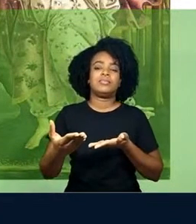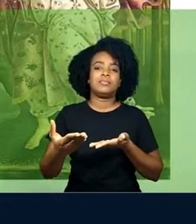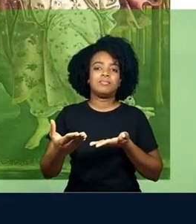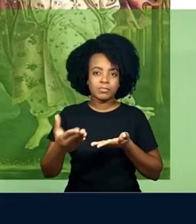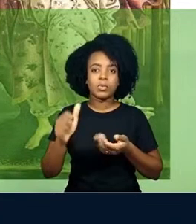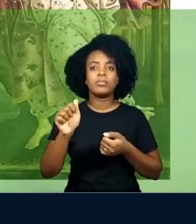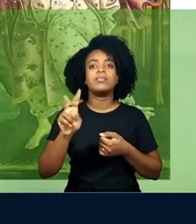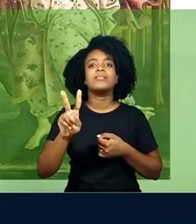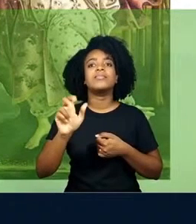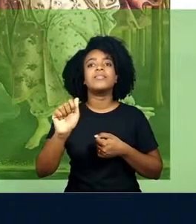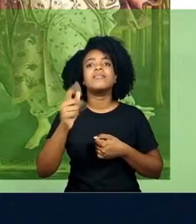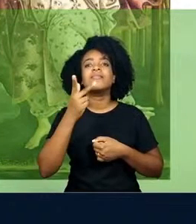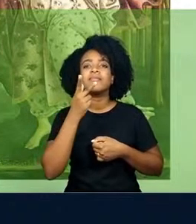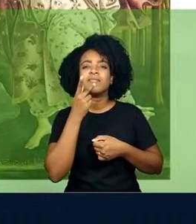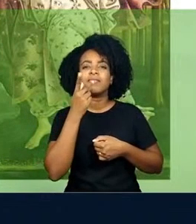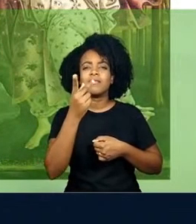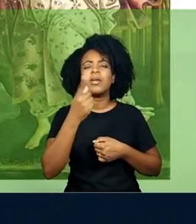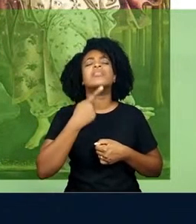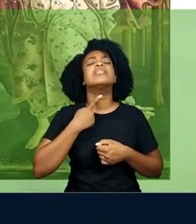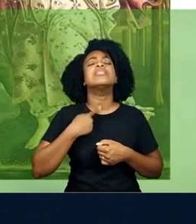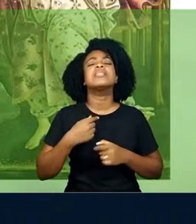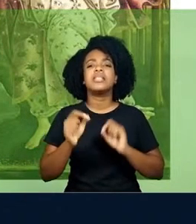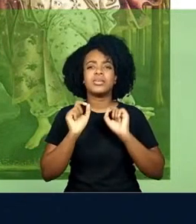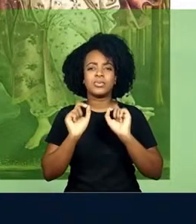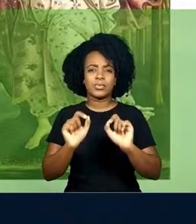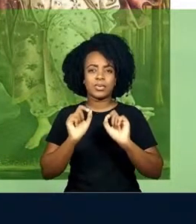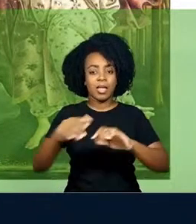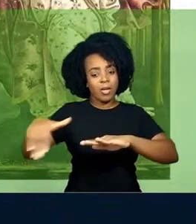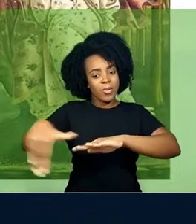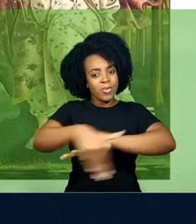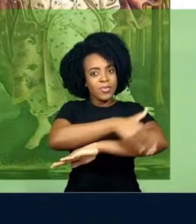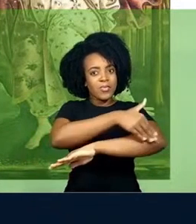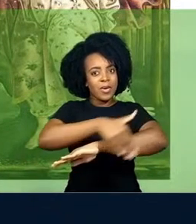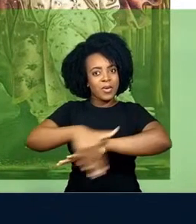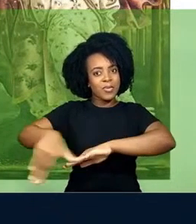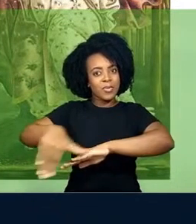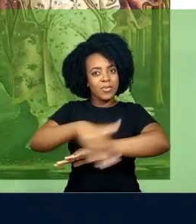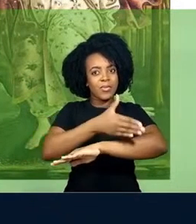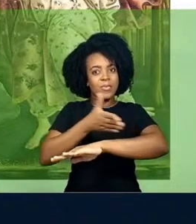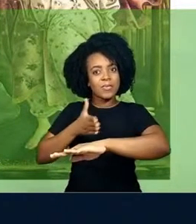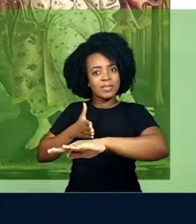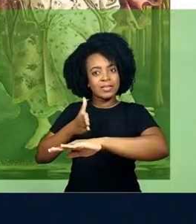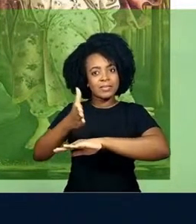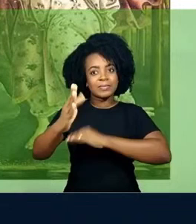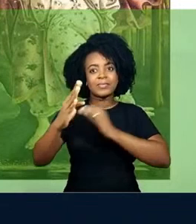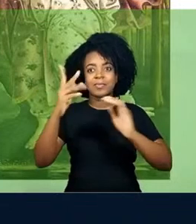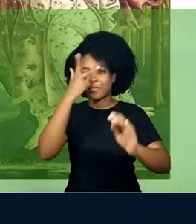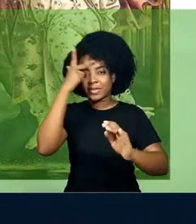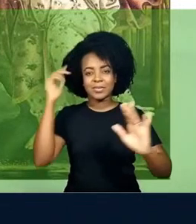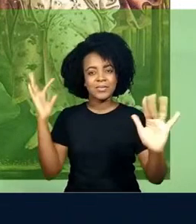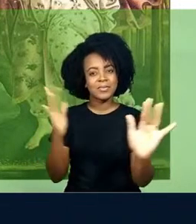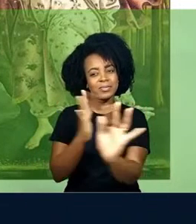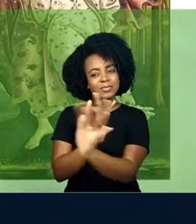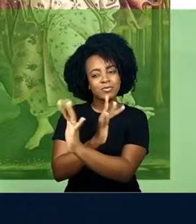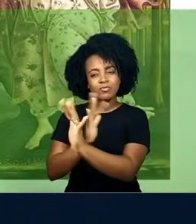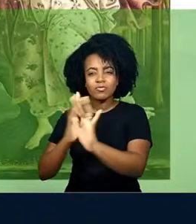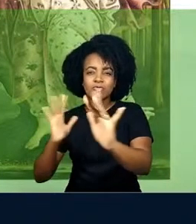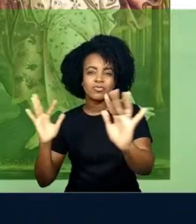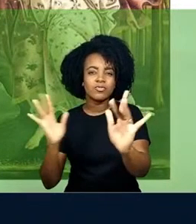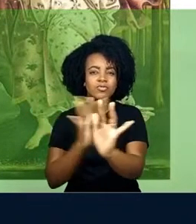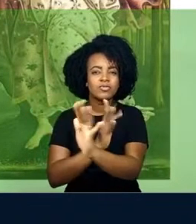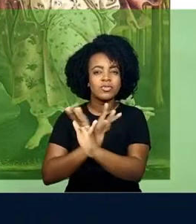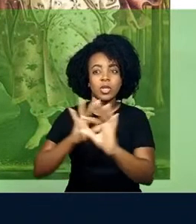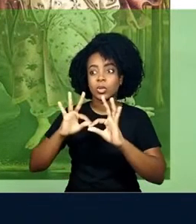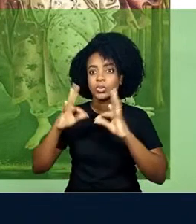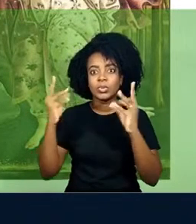Ava diz que seu desejo é estar em uma rua, no cruzamento de uma rua lotada de pessoas para ver todas